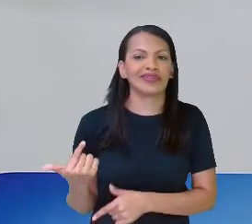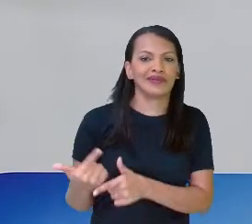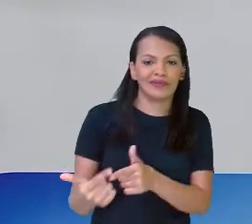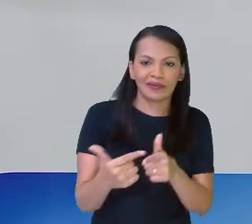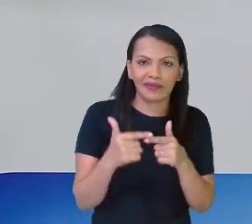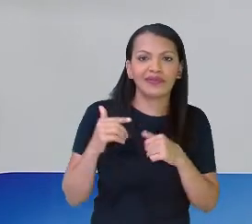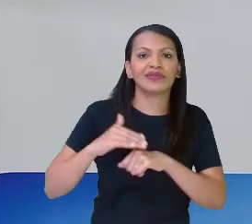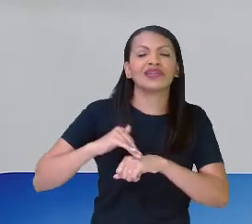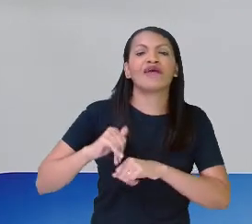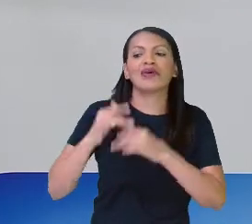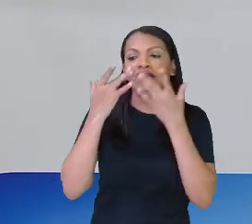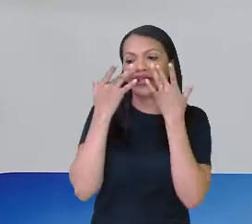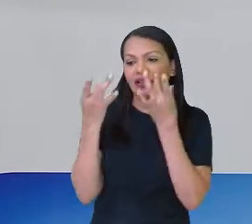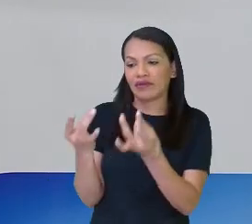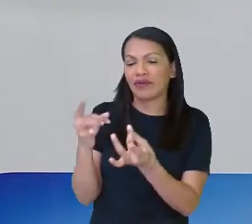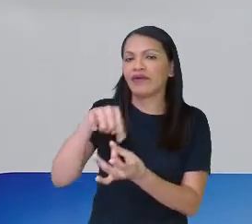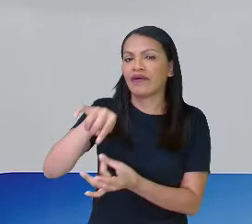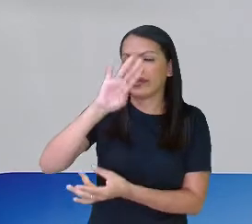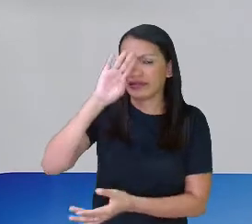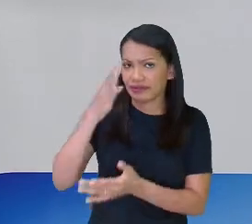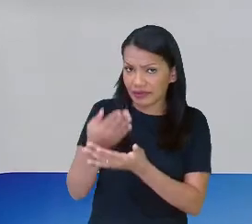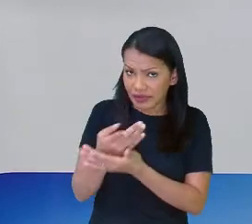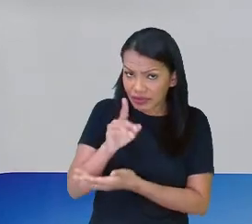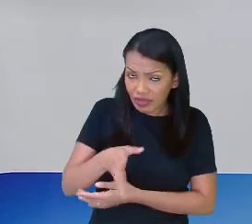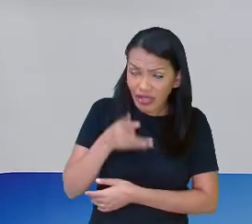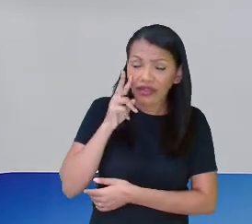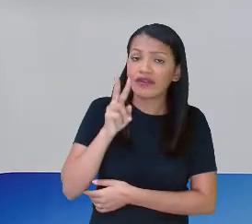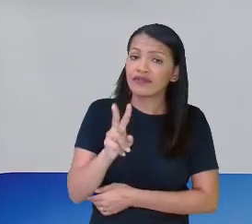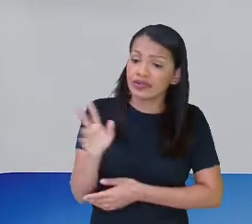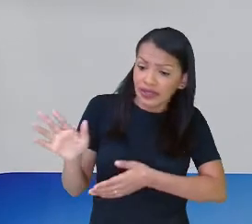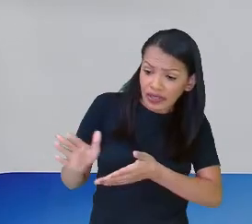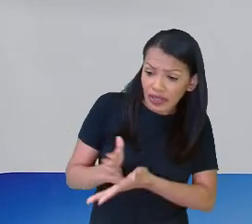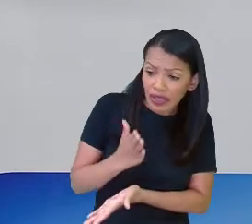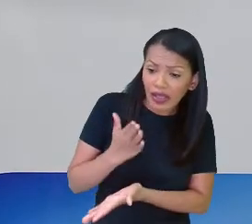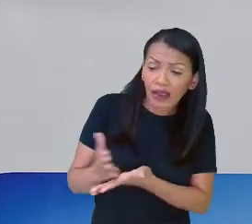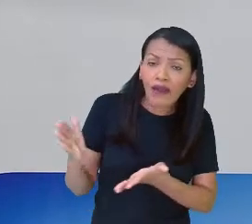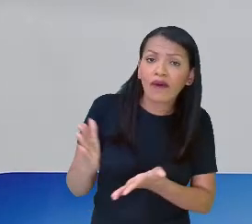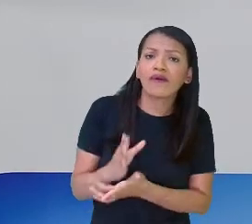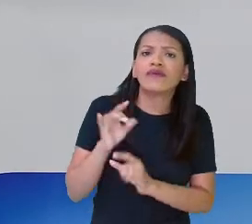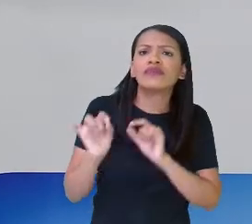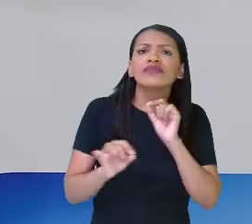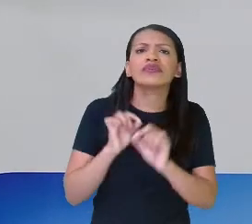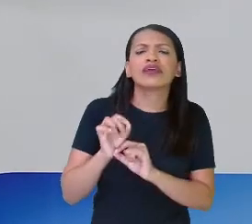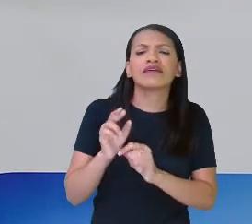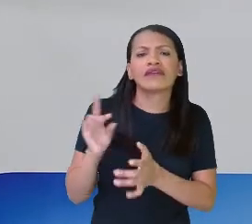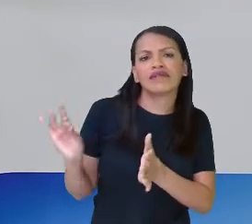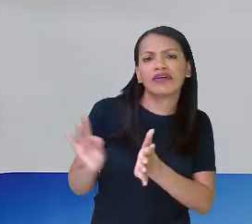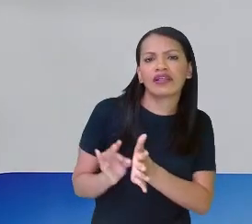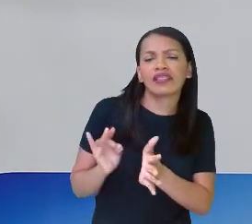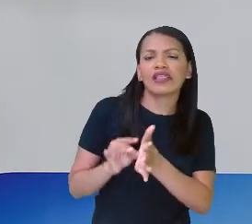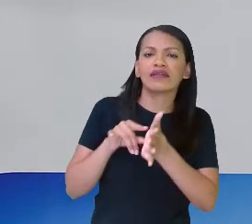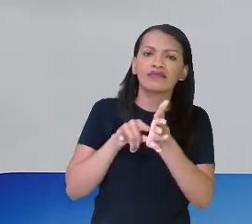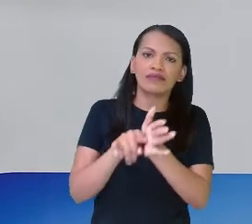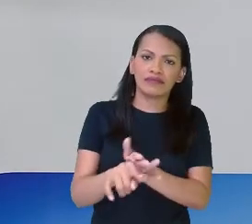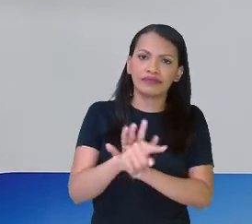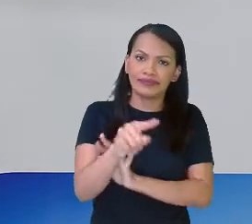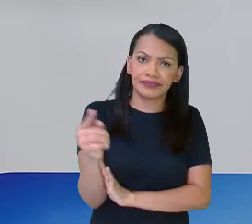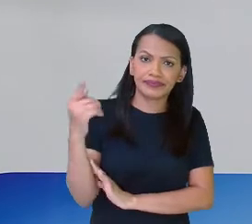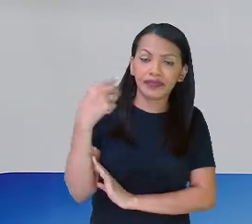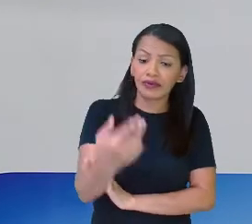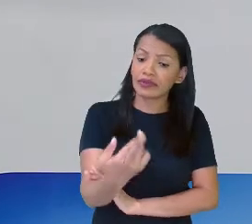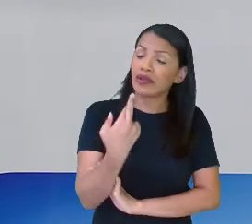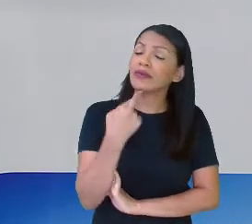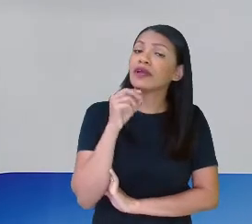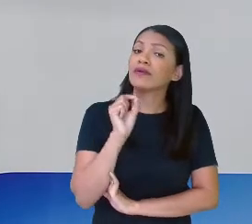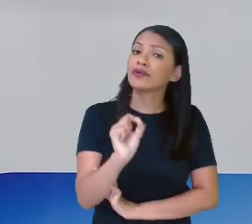eu quero chamar atenção, mas eu acredito que vocês já devem ter visto em alguma situação, mas na verdade a pergunta que eu quero que vocês me